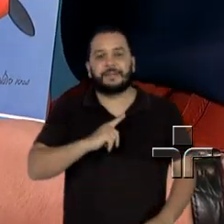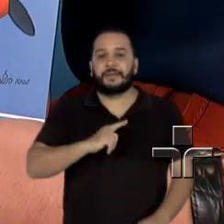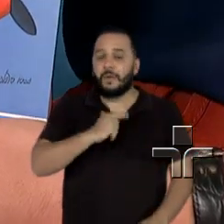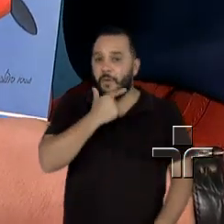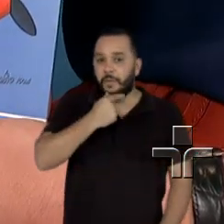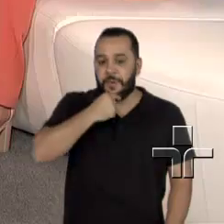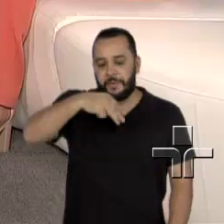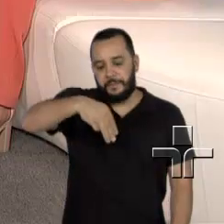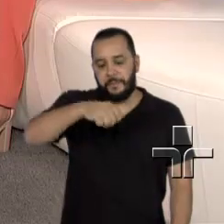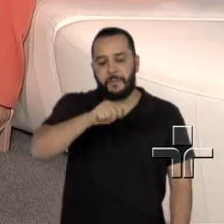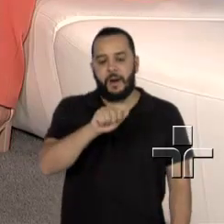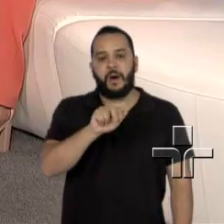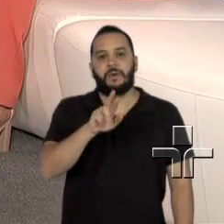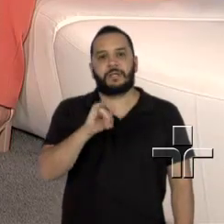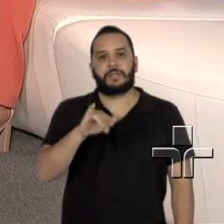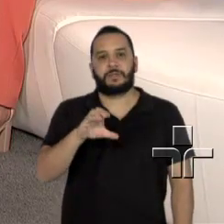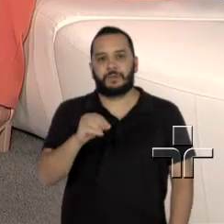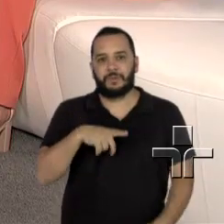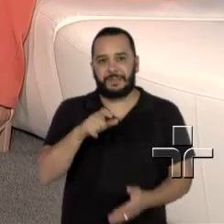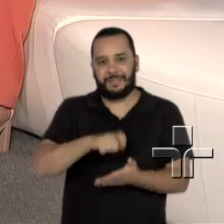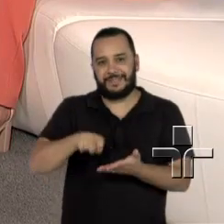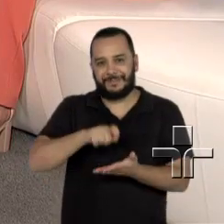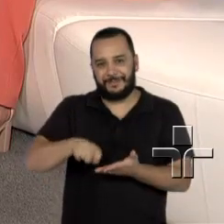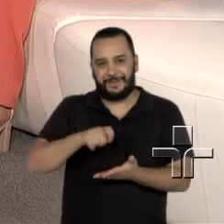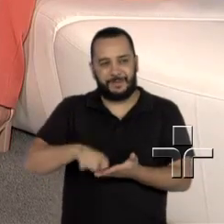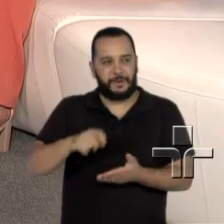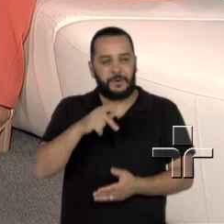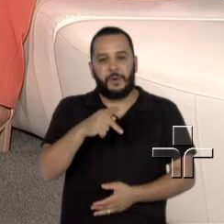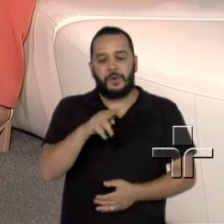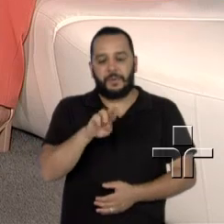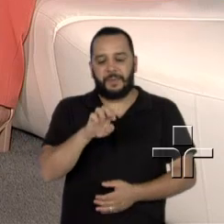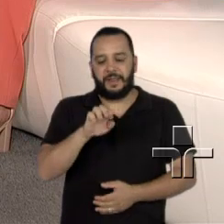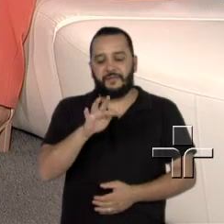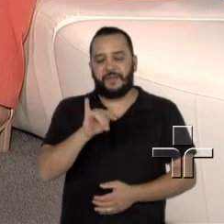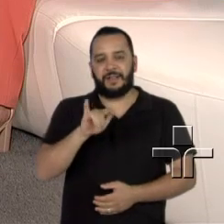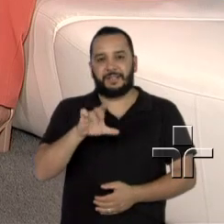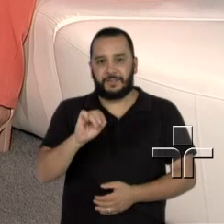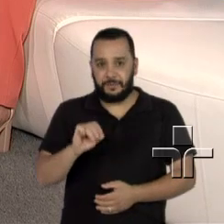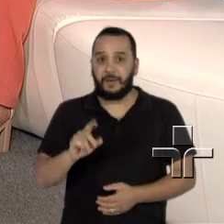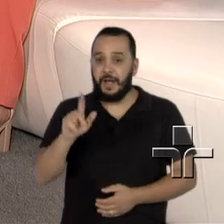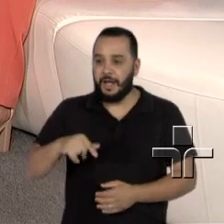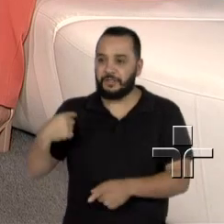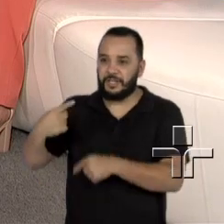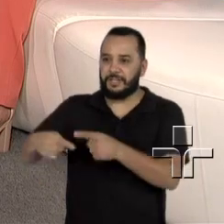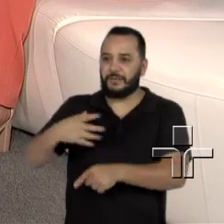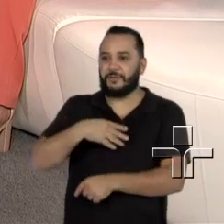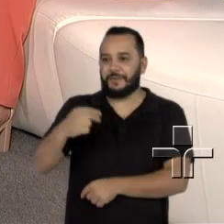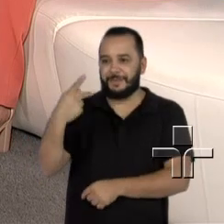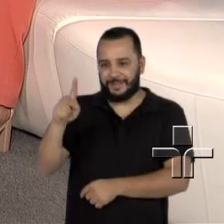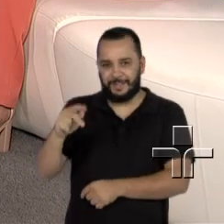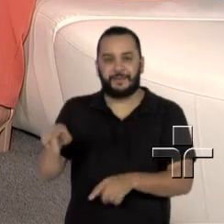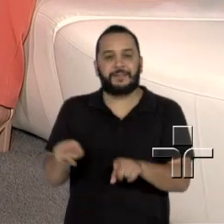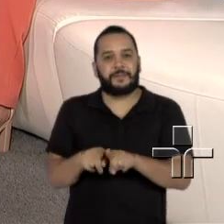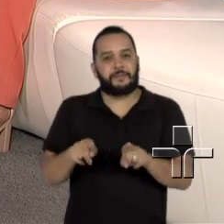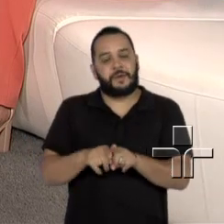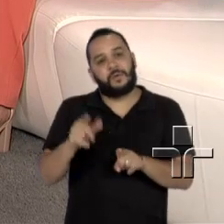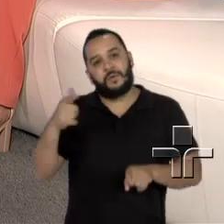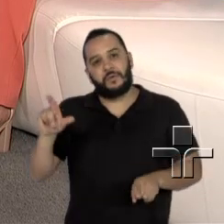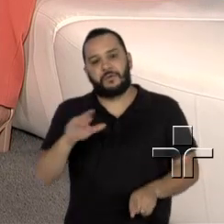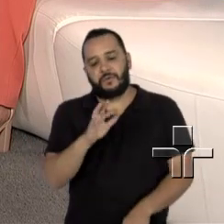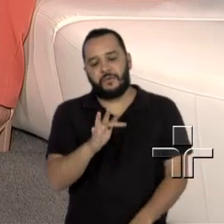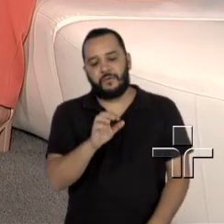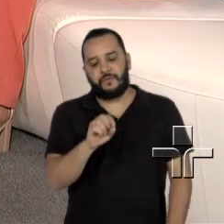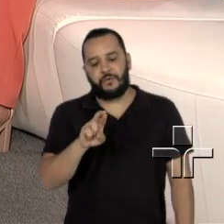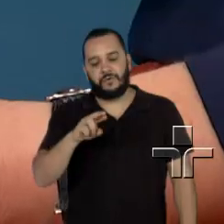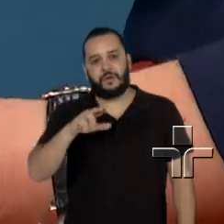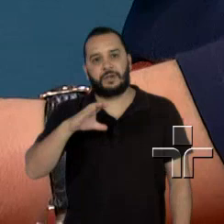de Souza, vale a pena vocês conferirem. E daí, então, fala dessa geração, né? Que é a geração dos seus filhos. E também tem esse livro, Força, Diga Não